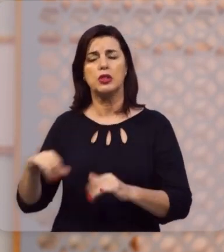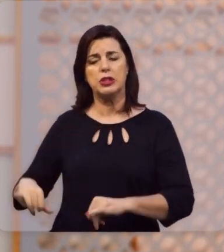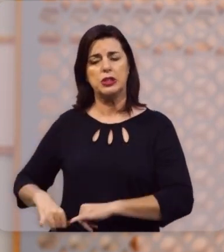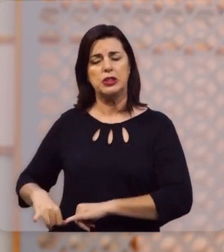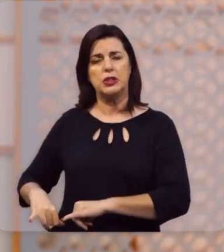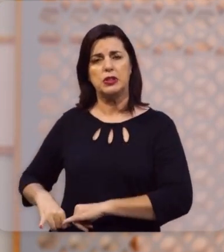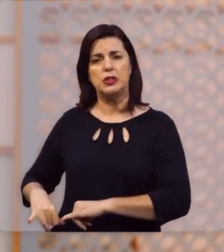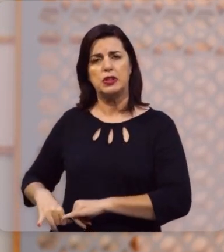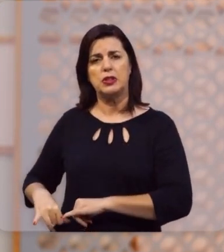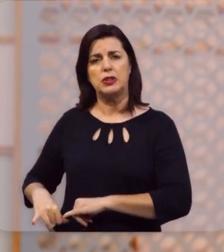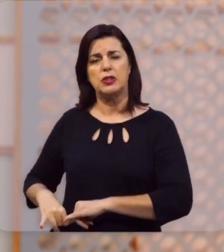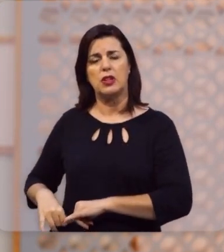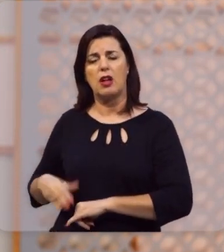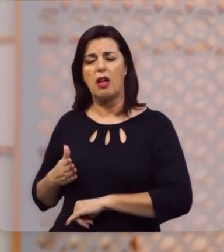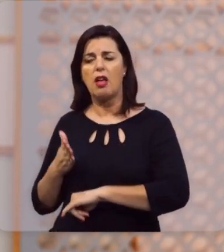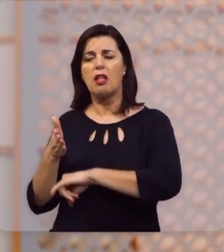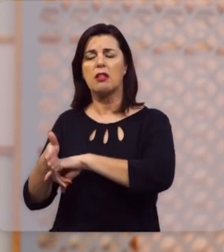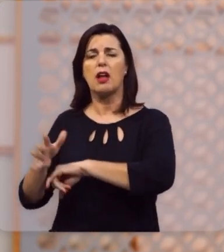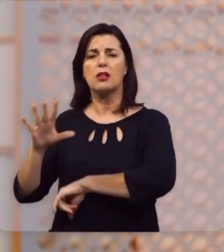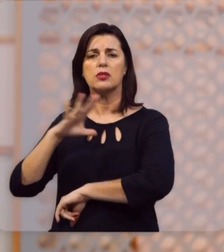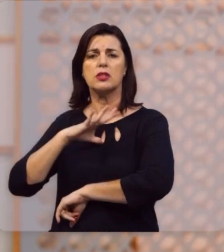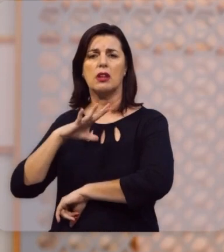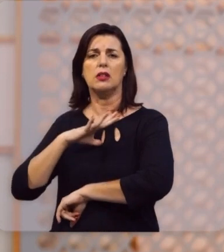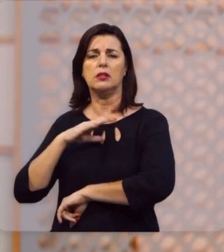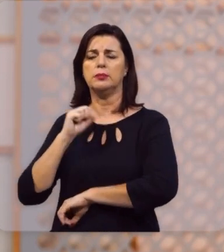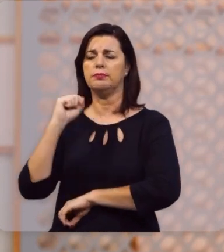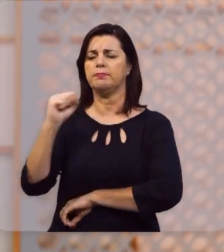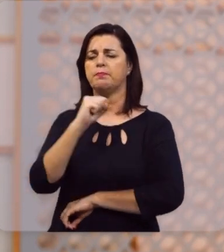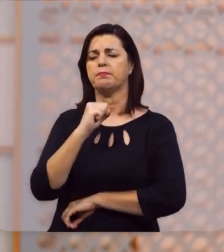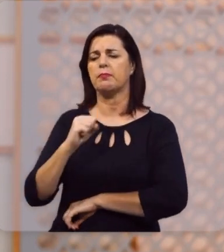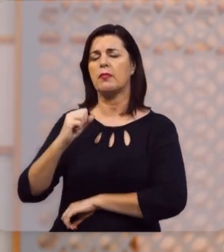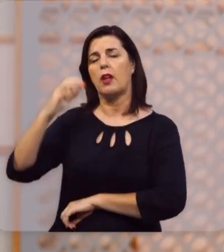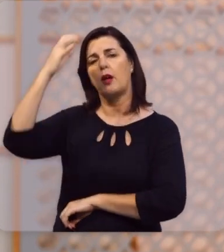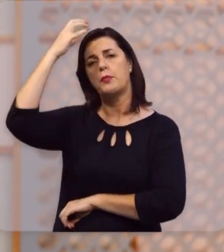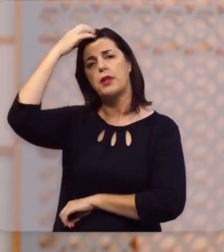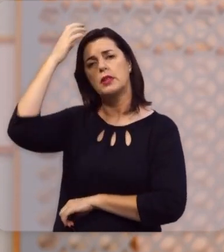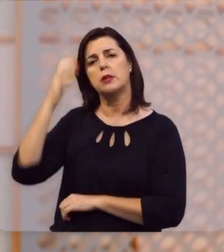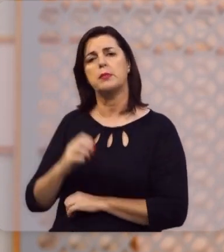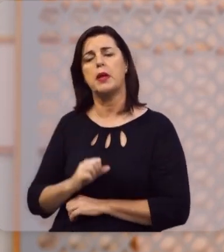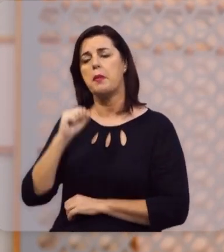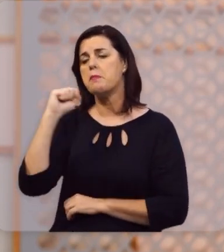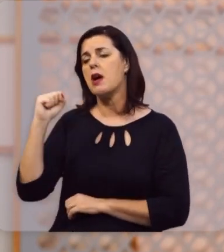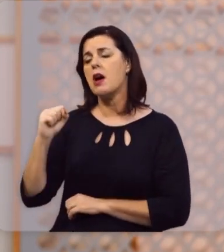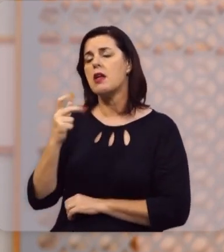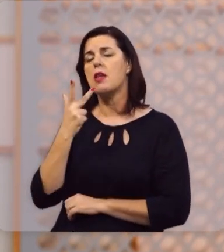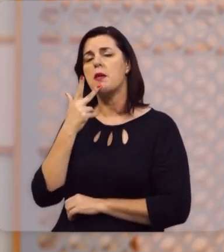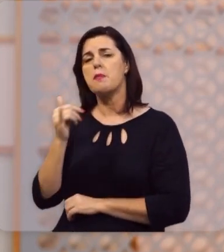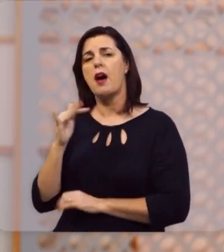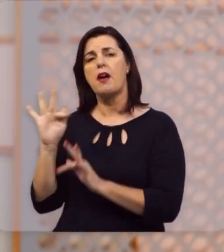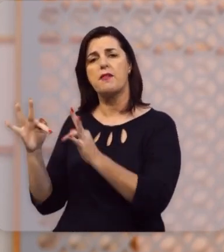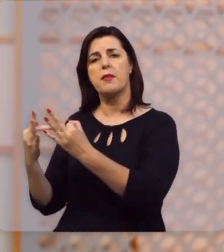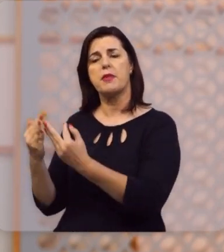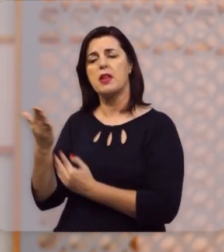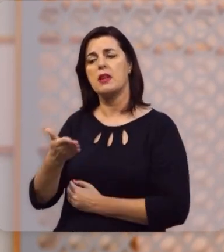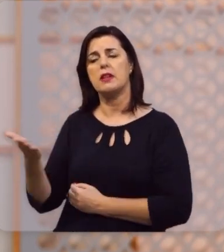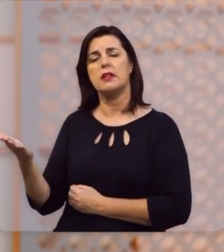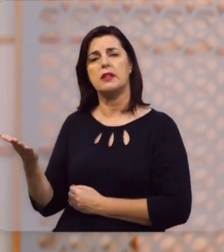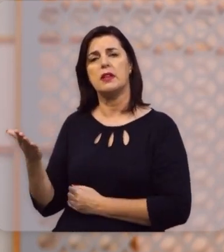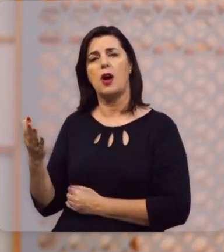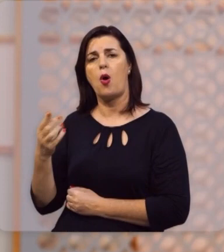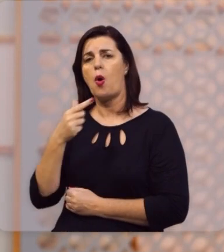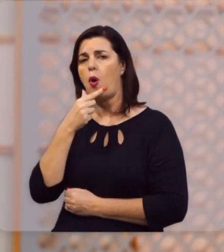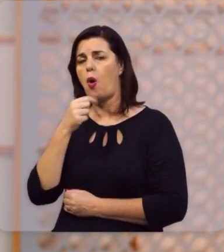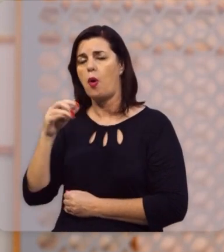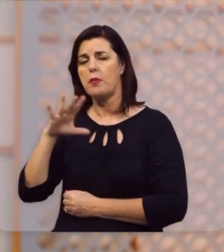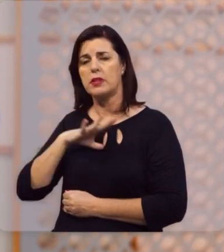dores mais agudas, eles entraram na cidade, e mataram esse príncipe, mataram o seu pai, mataram a sua família,